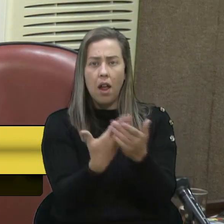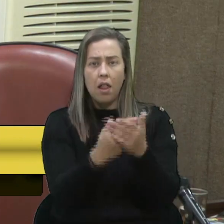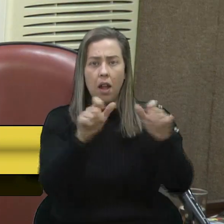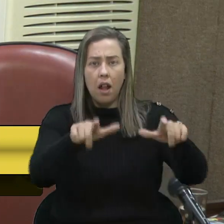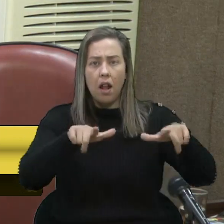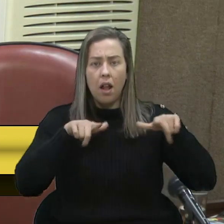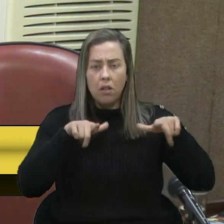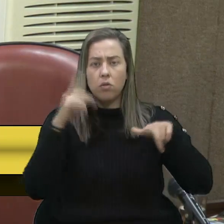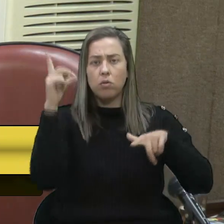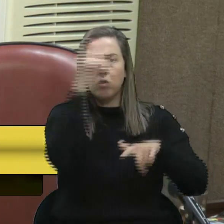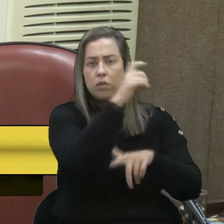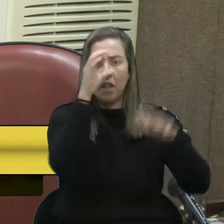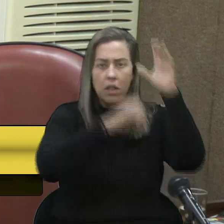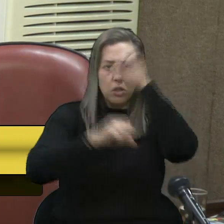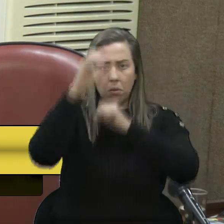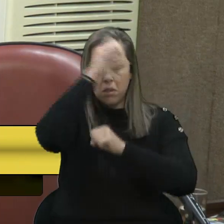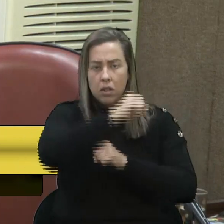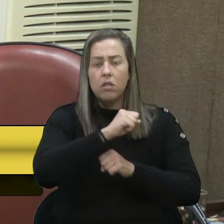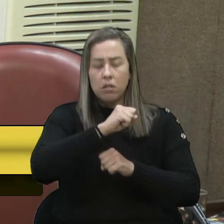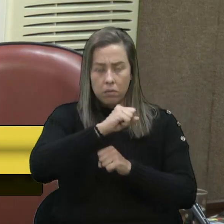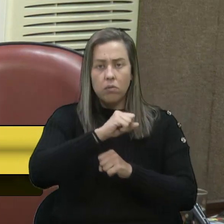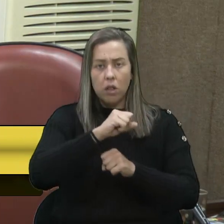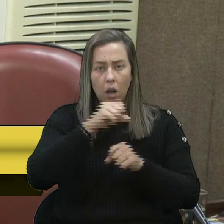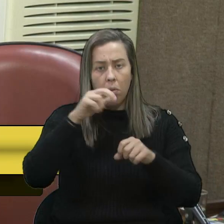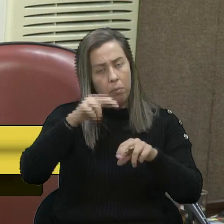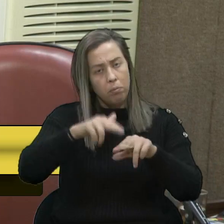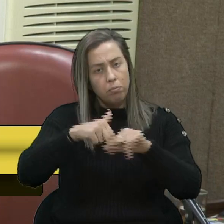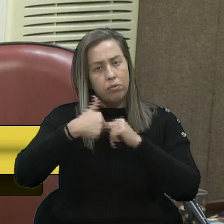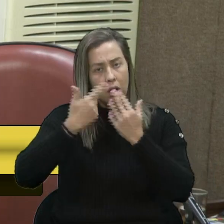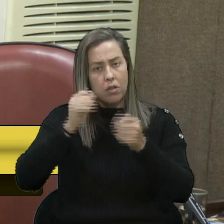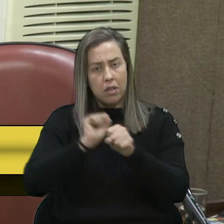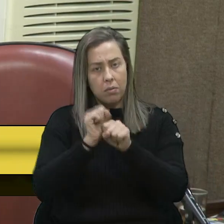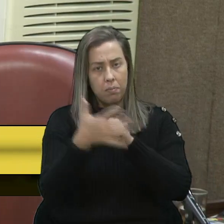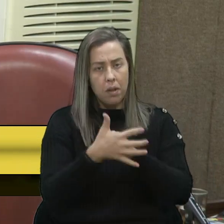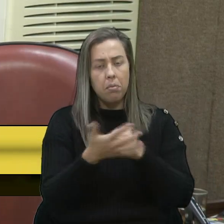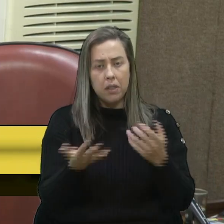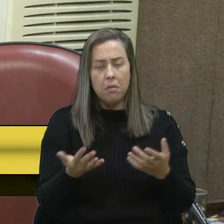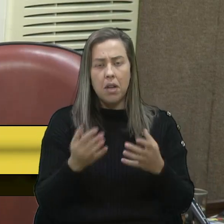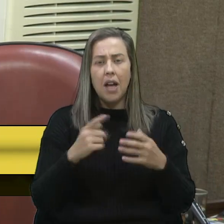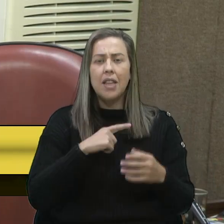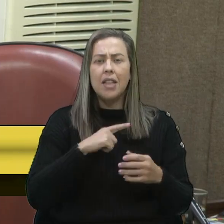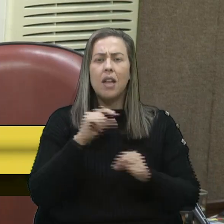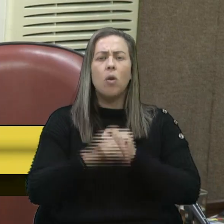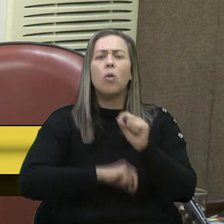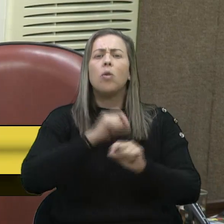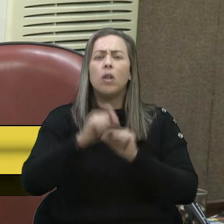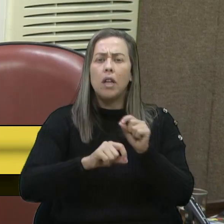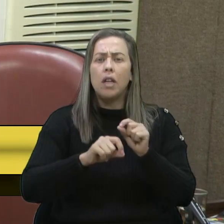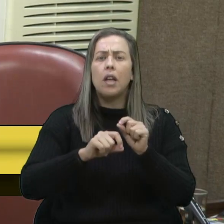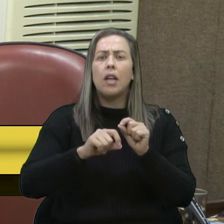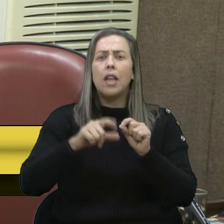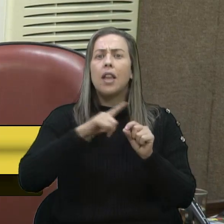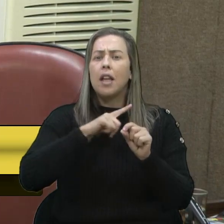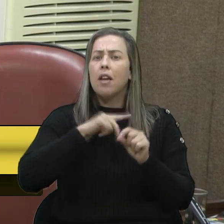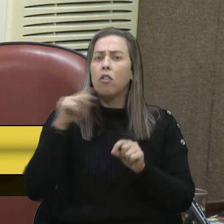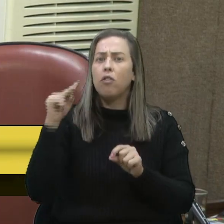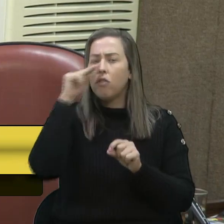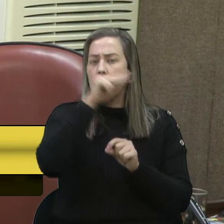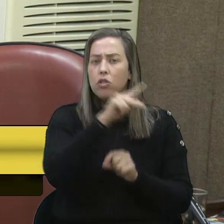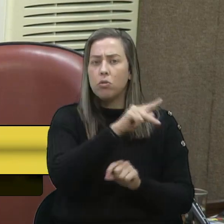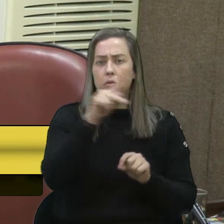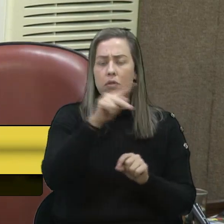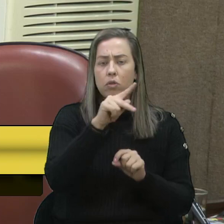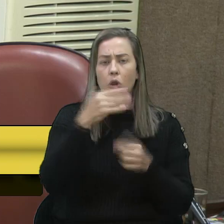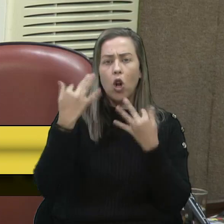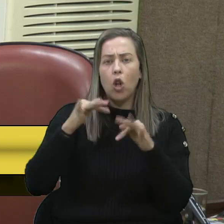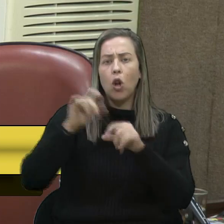com dificuldade de aprendizado devido à pandemia. Porque há uma coisa que bate muito forte num professor, que